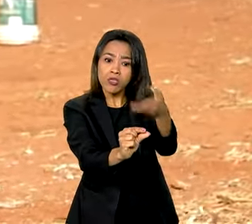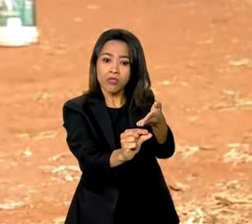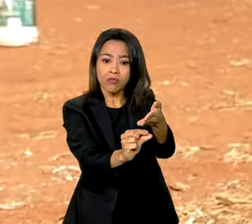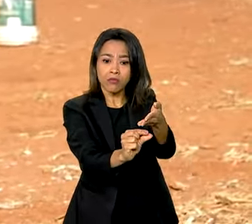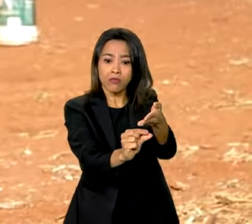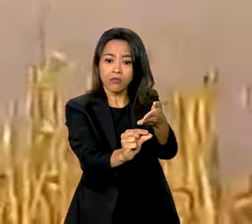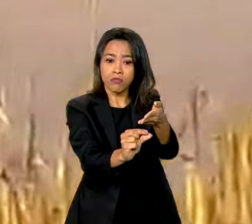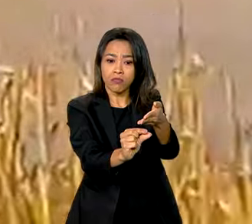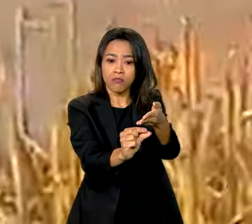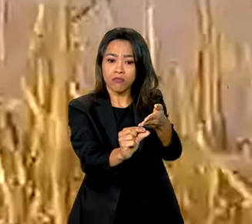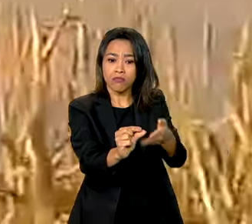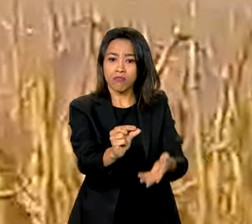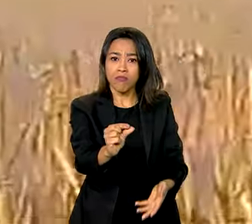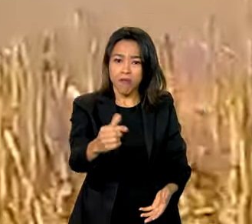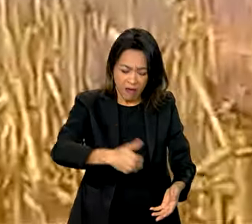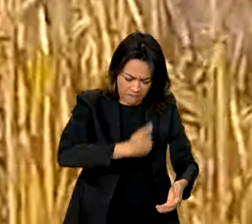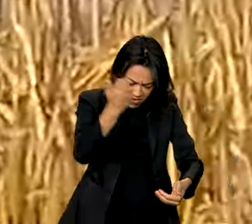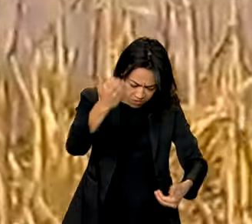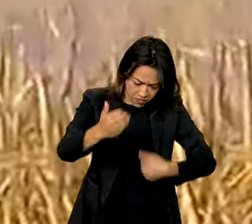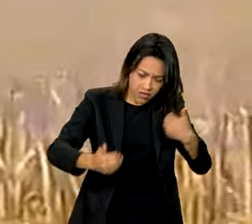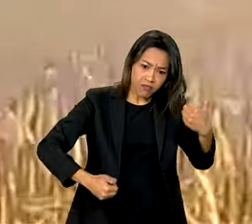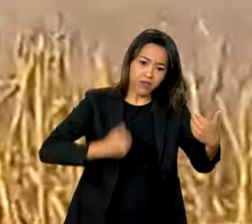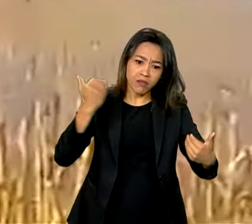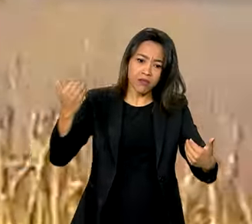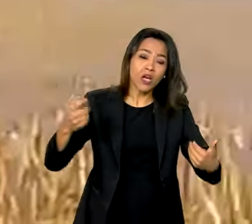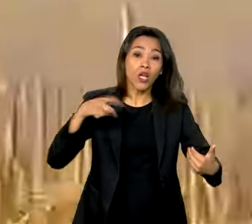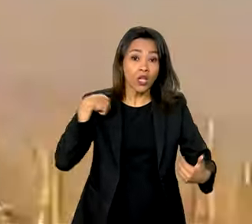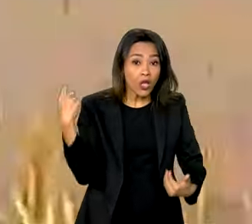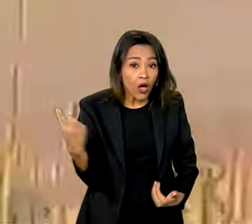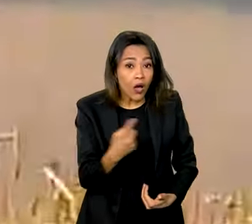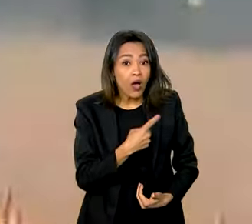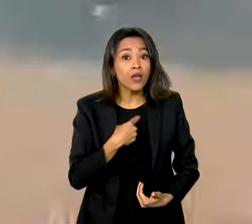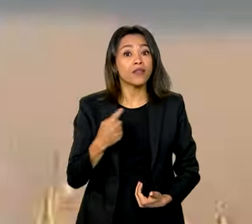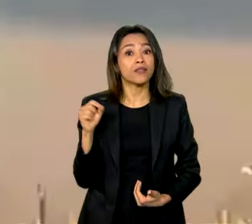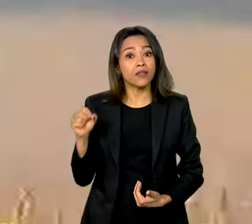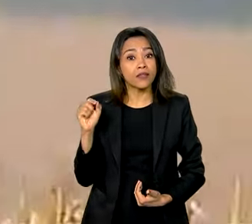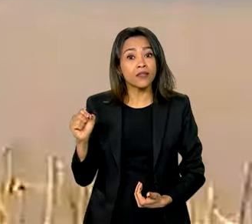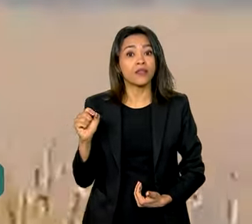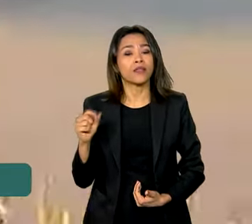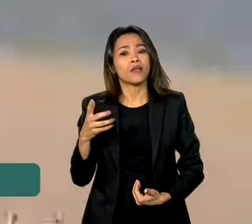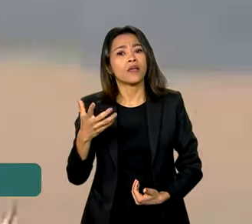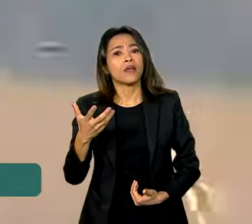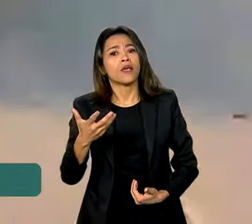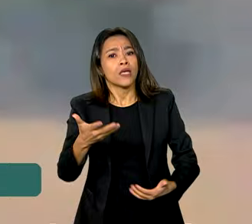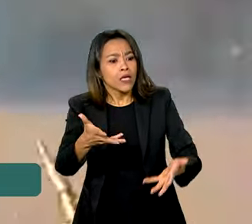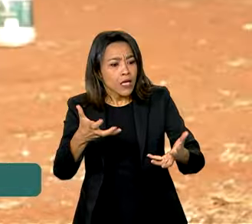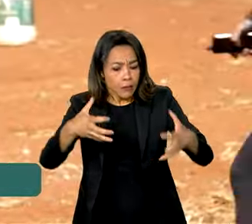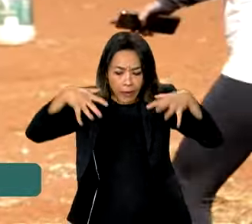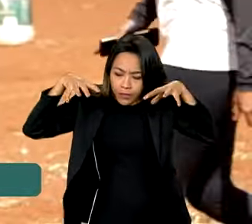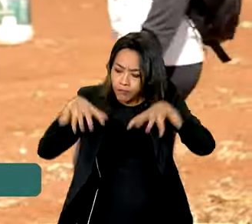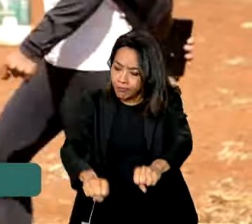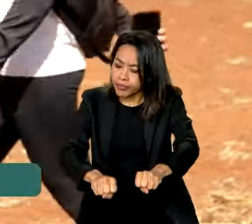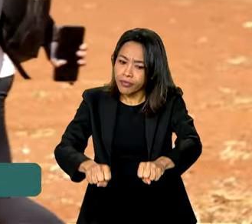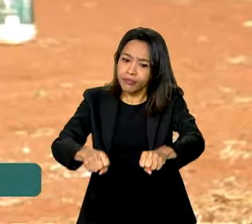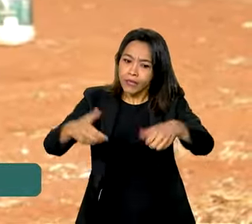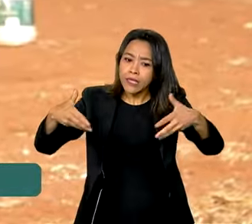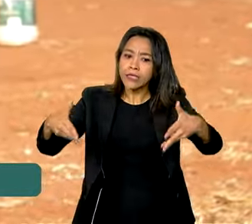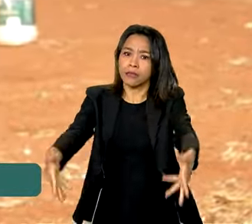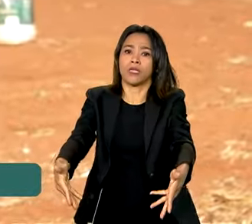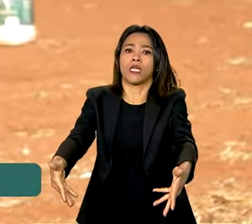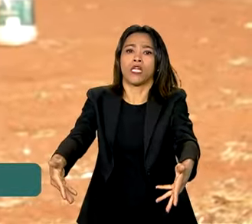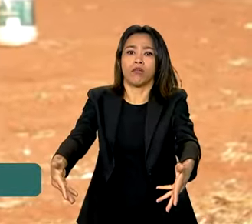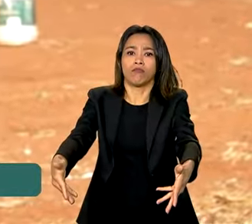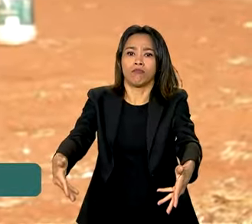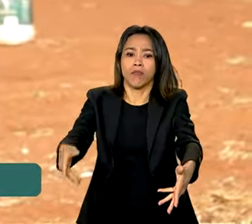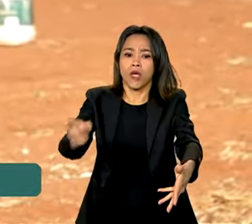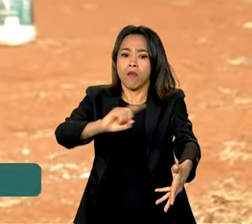a nossa parede. Então nós passamos a nossa fala para que a gente ocupe essa aqui, para que